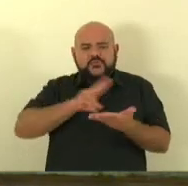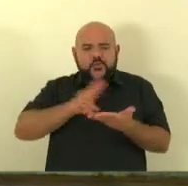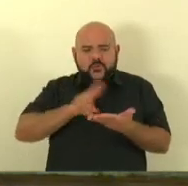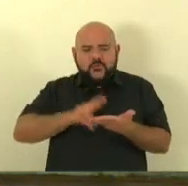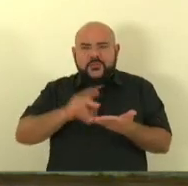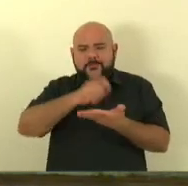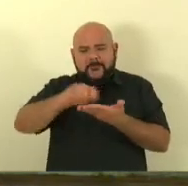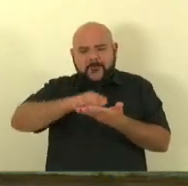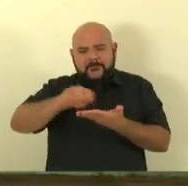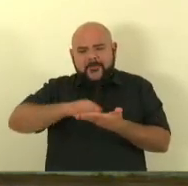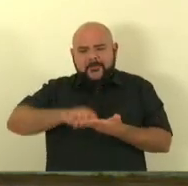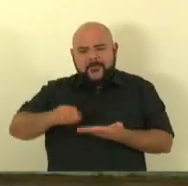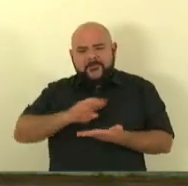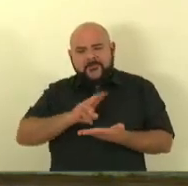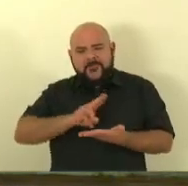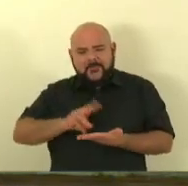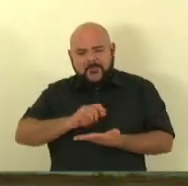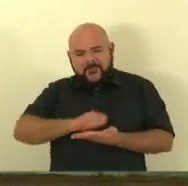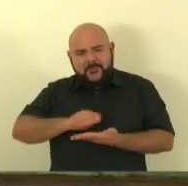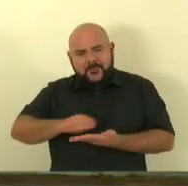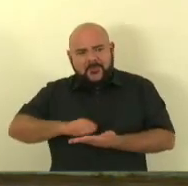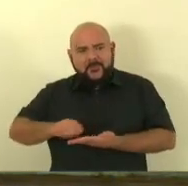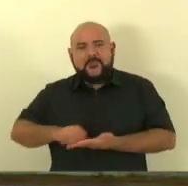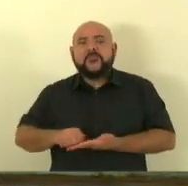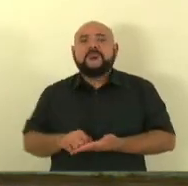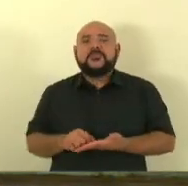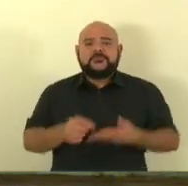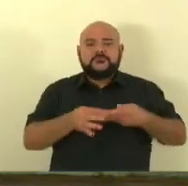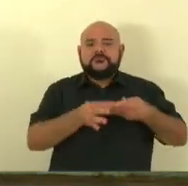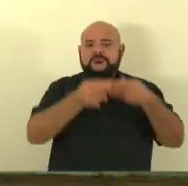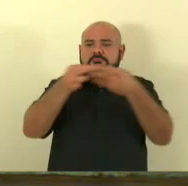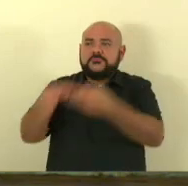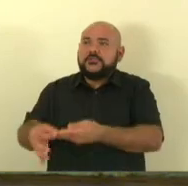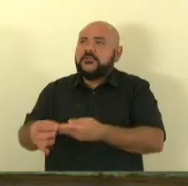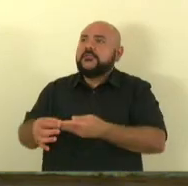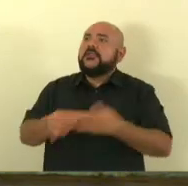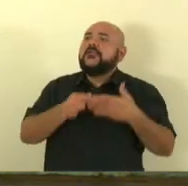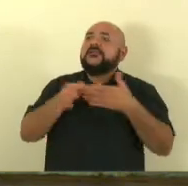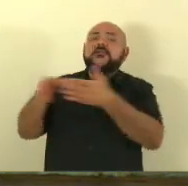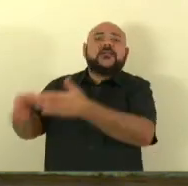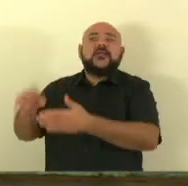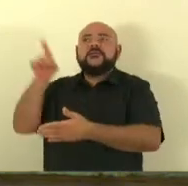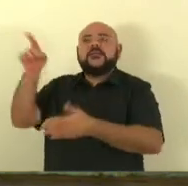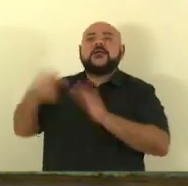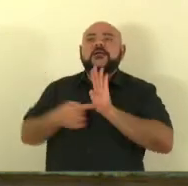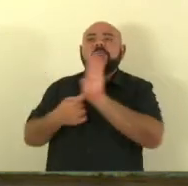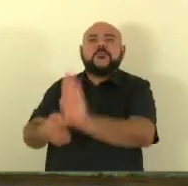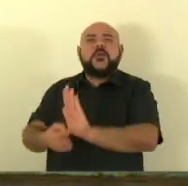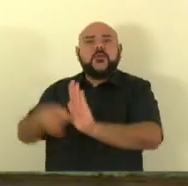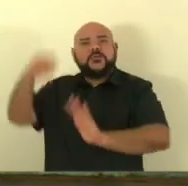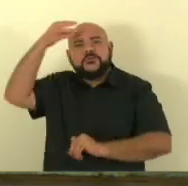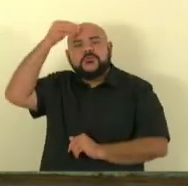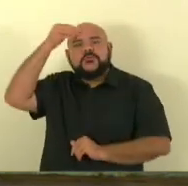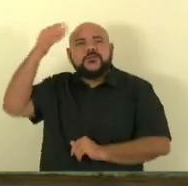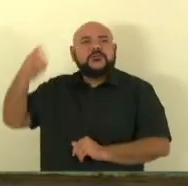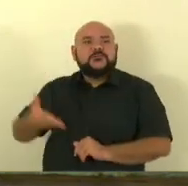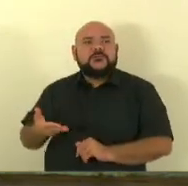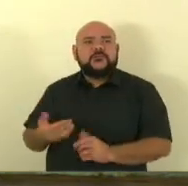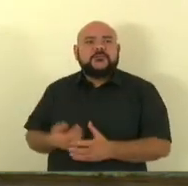mão de alguém que tem força chega lá e fala Renato tem isso aqui vamos botar esse pessoal aqui